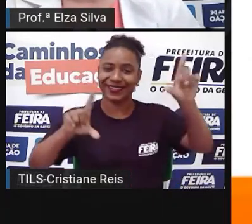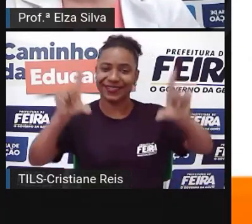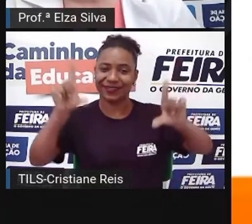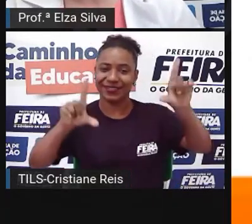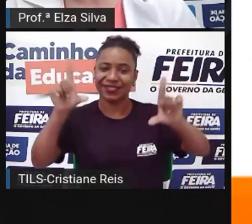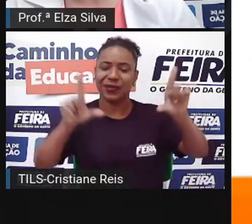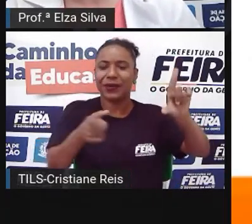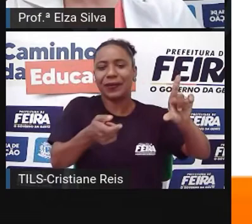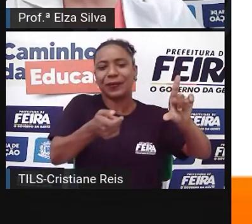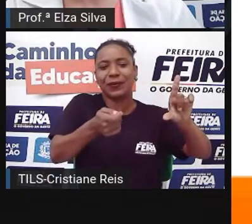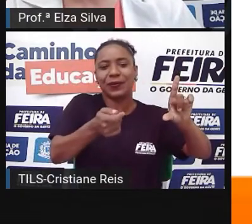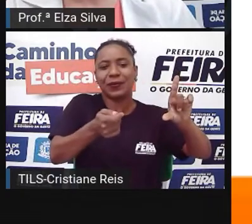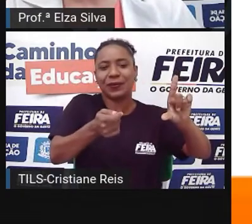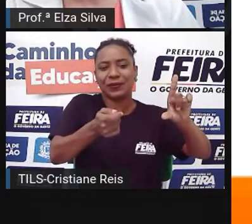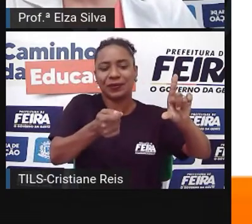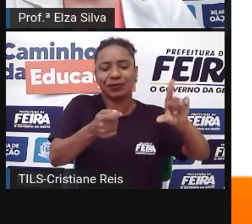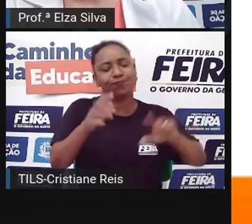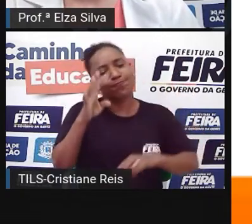TV E então